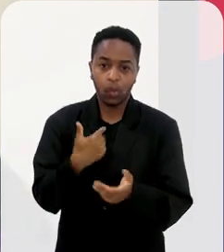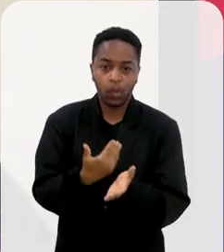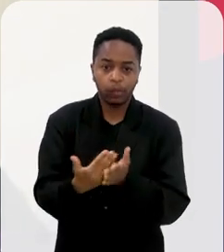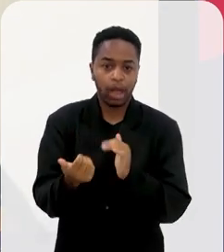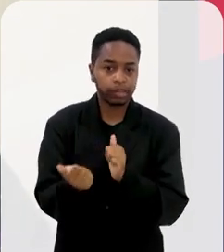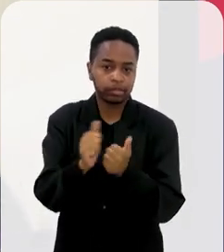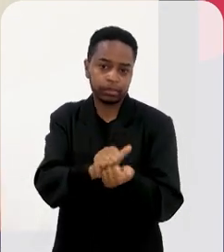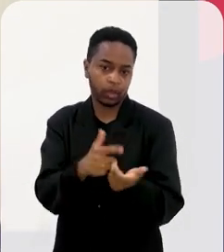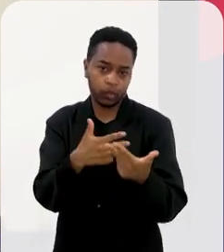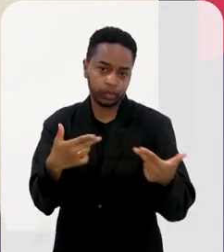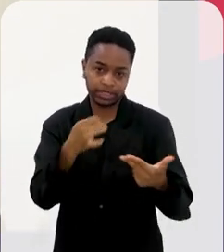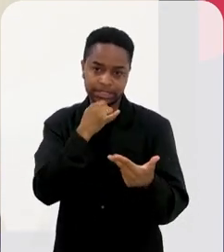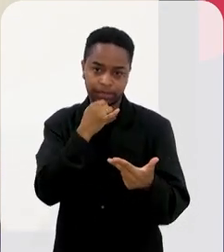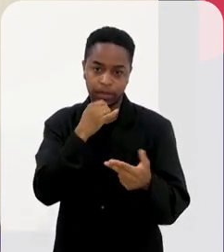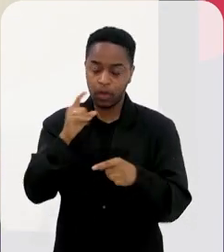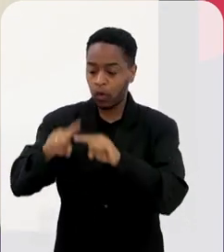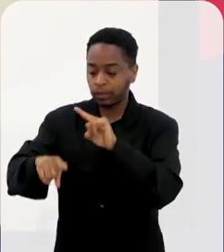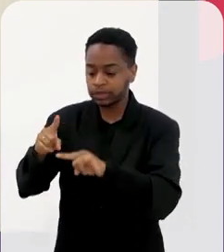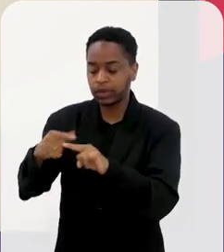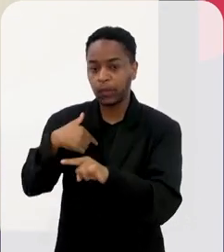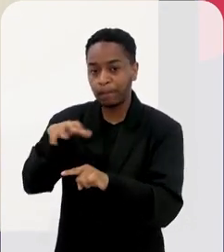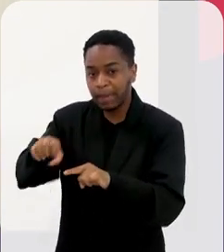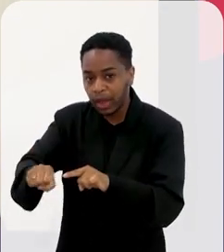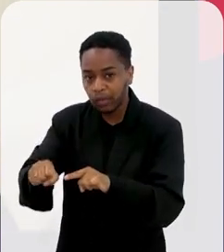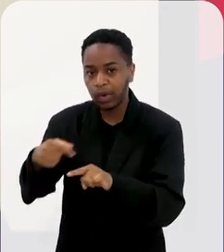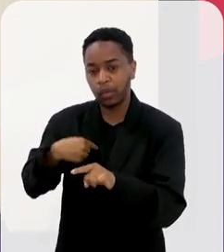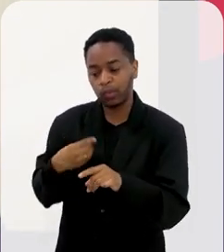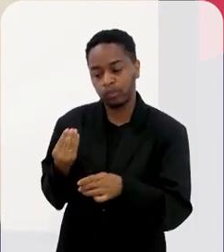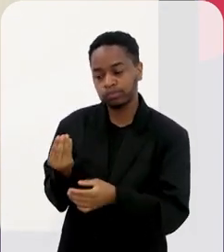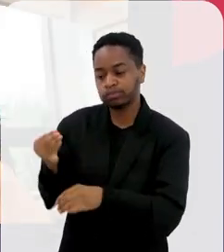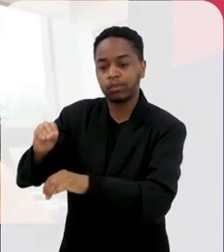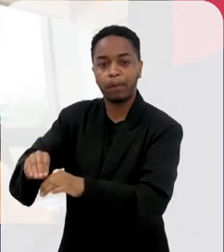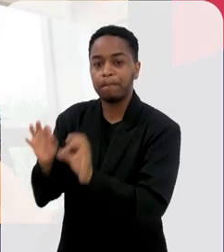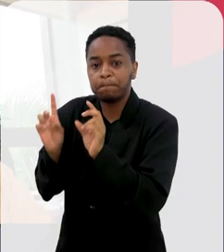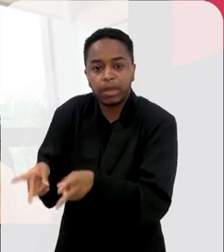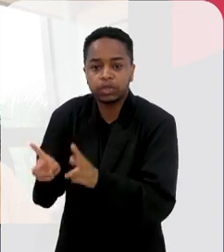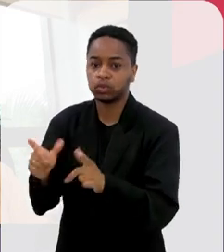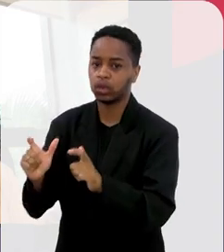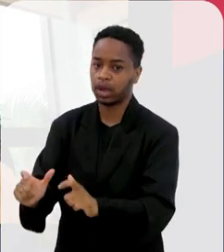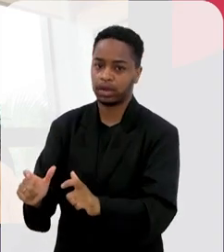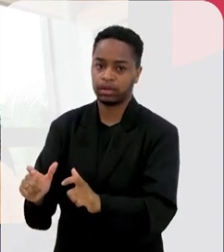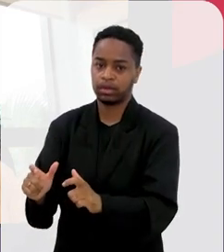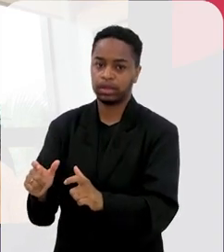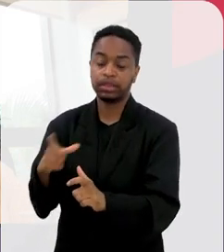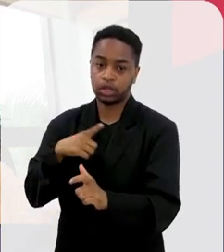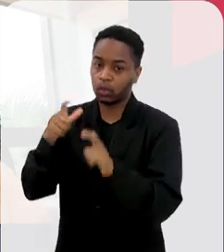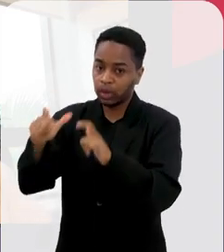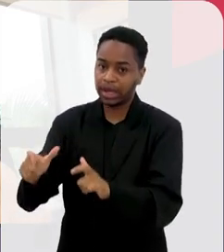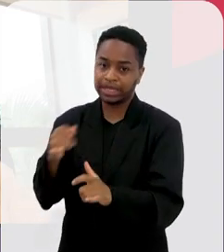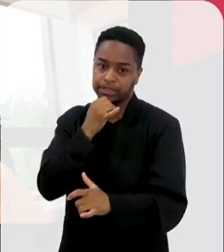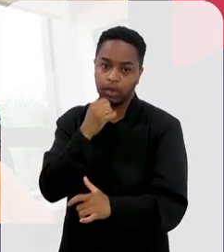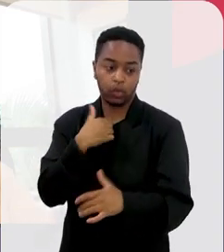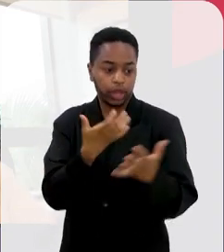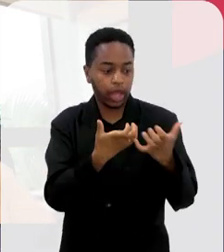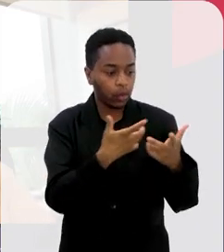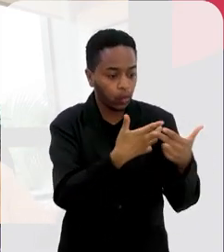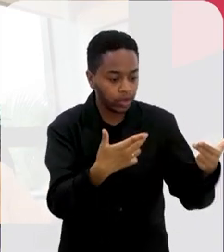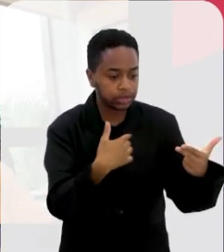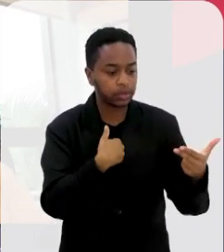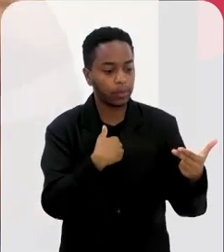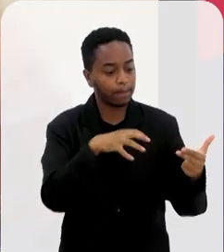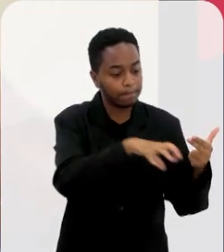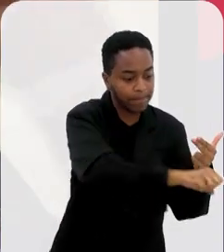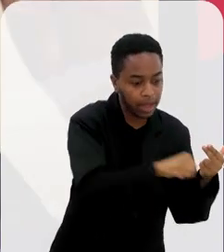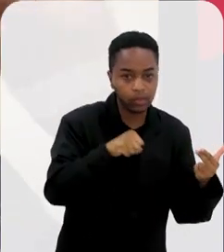comecei a me adaptar a algumas coisas. Tudo que eu pego, eu boto no mesmo lugar. Eu tenho um local onde tudo que eu quero, eu boto ali. dizer,